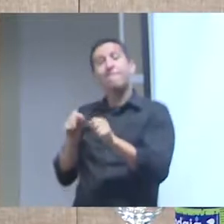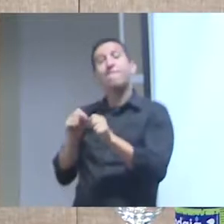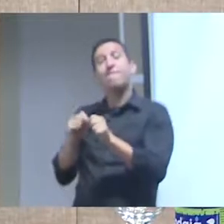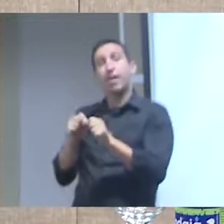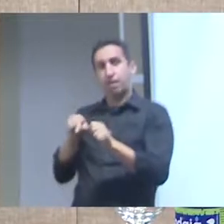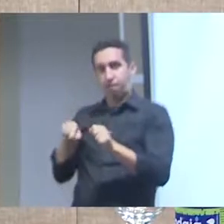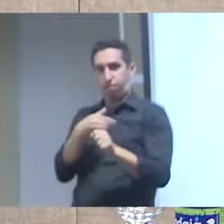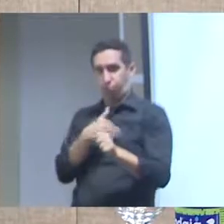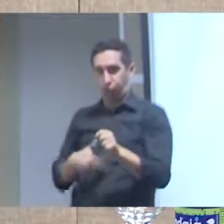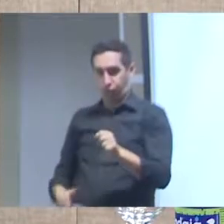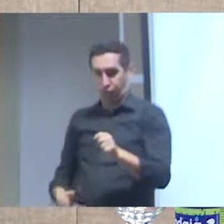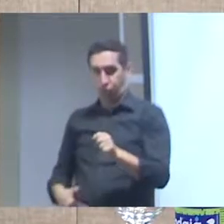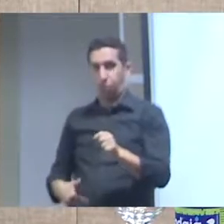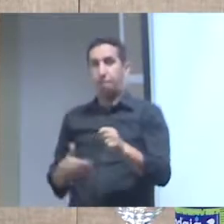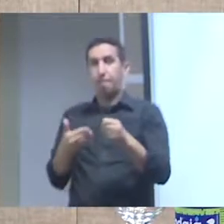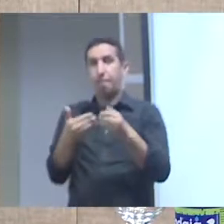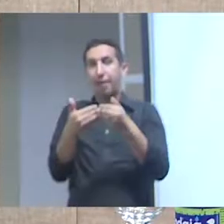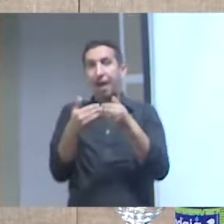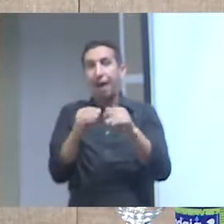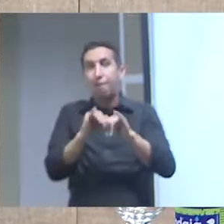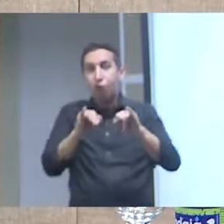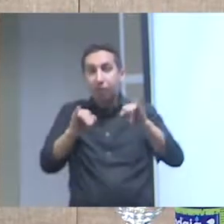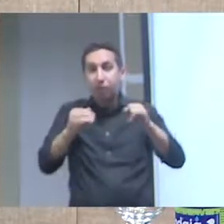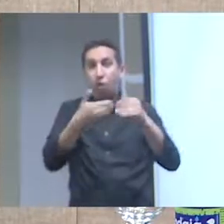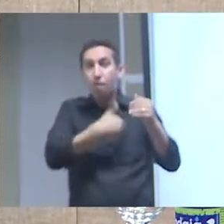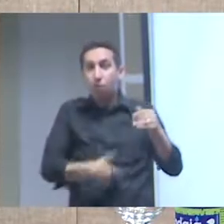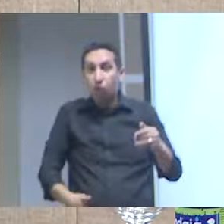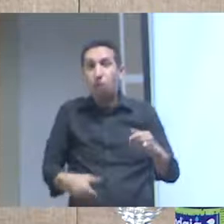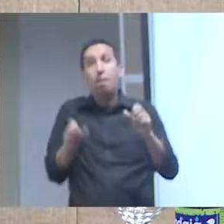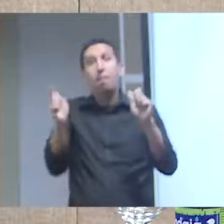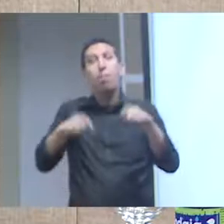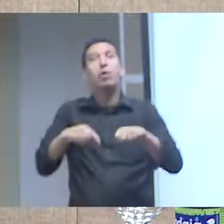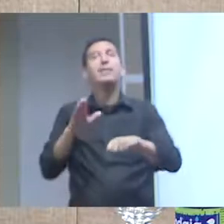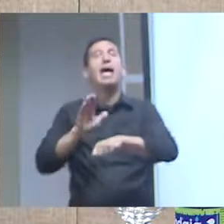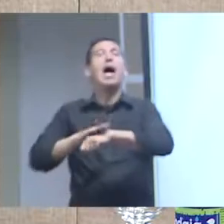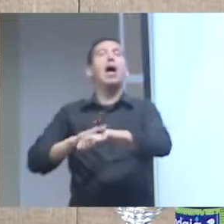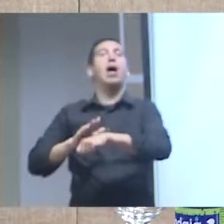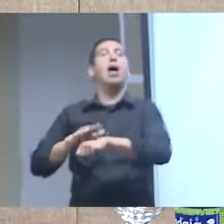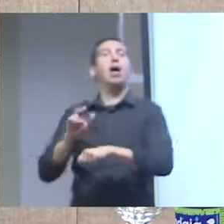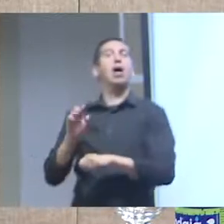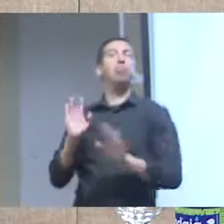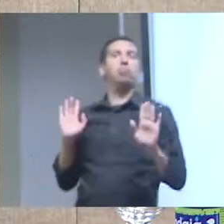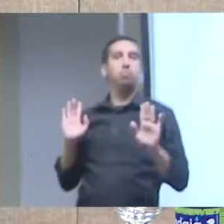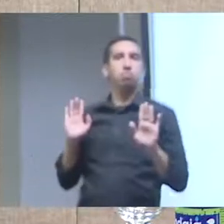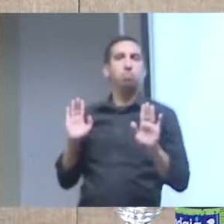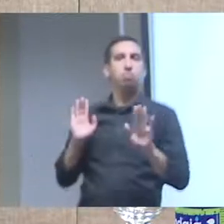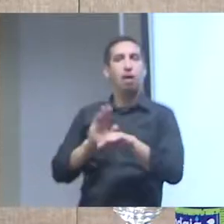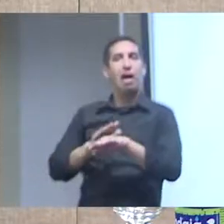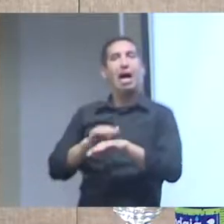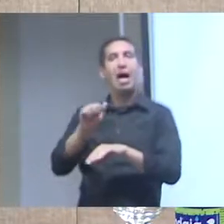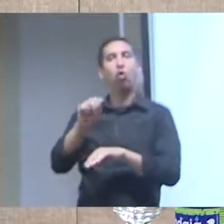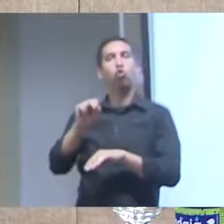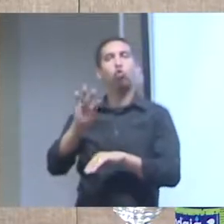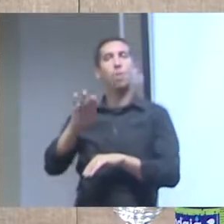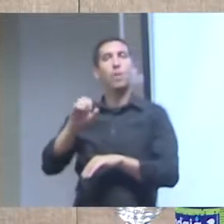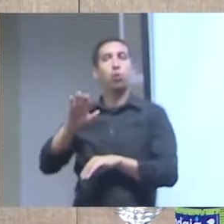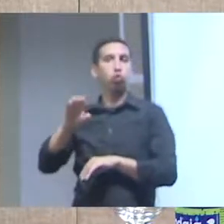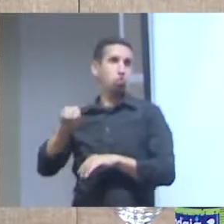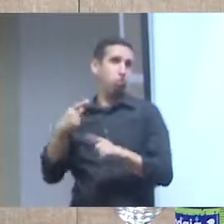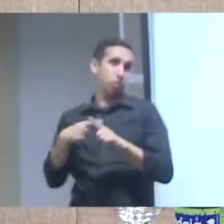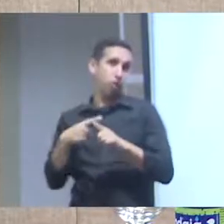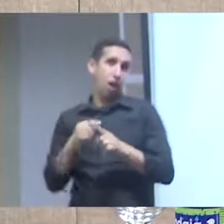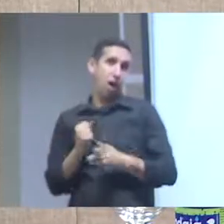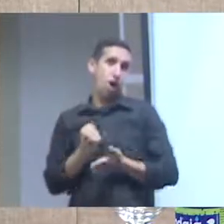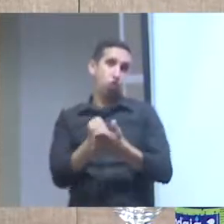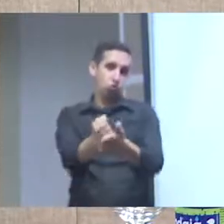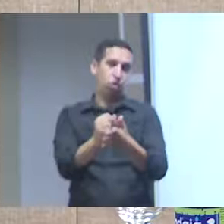coisa automática porque ela ela favorece a democratização isso é o que eu defendo a visualização da informação ou seja quando o